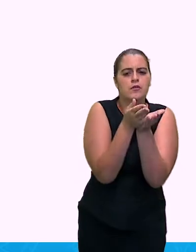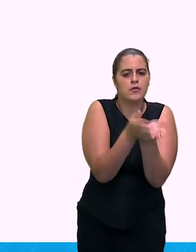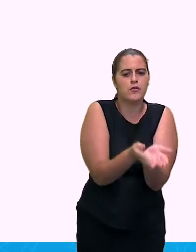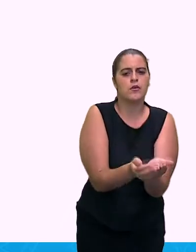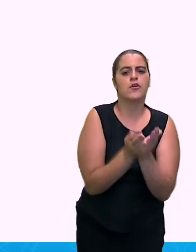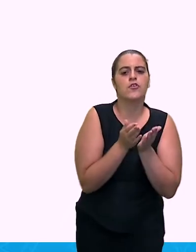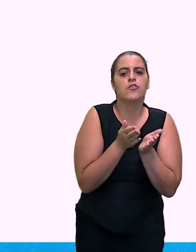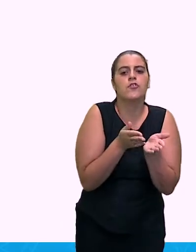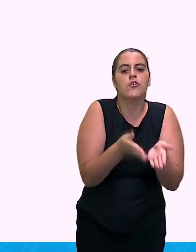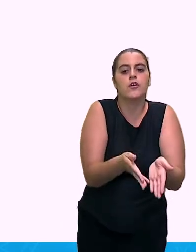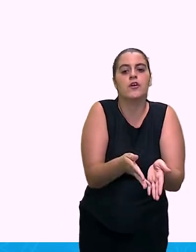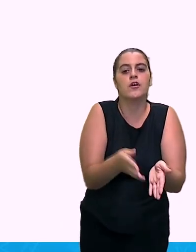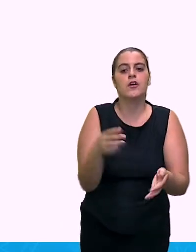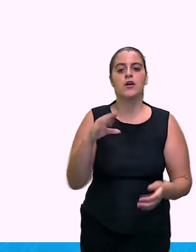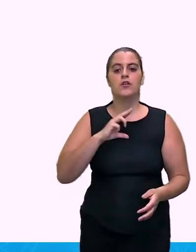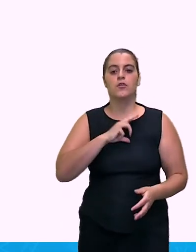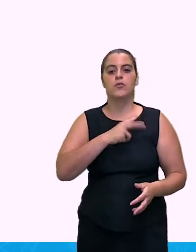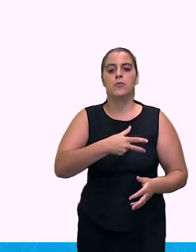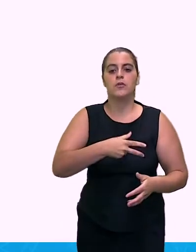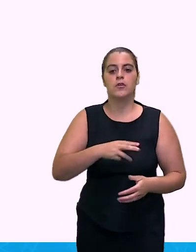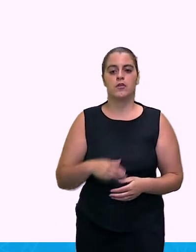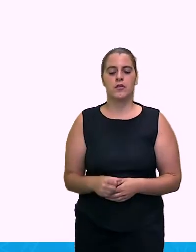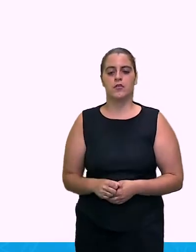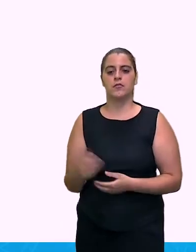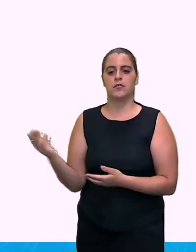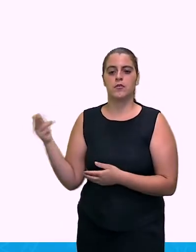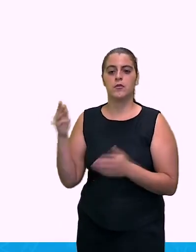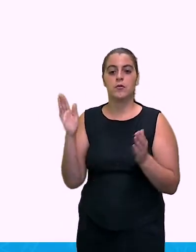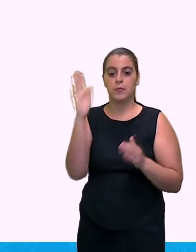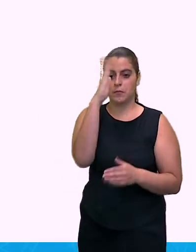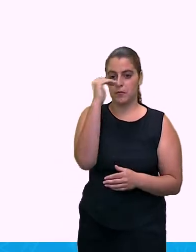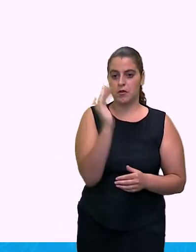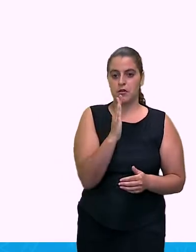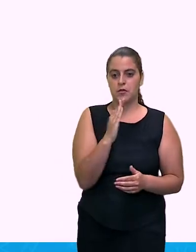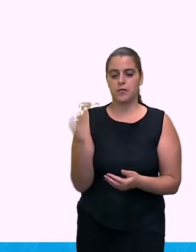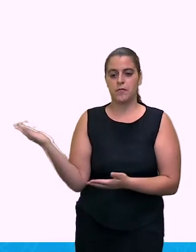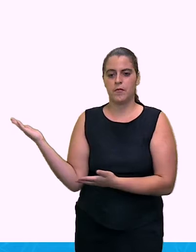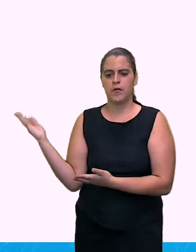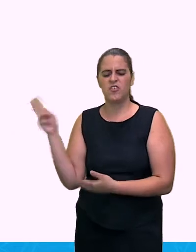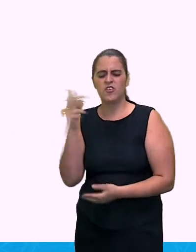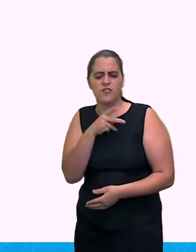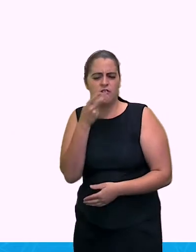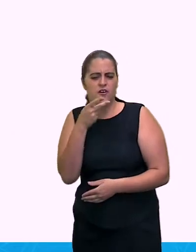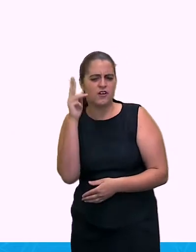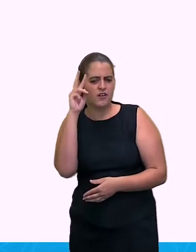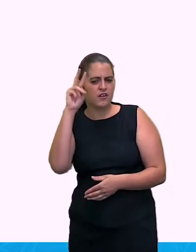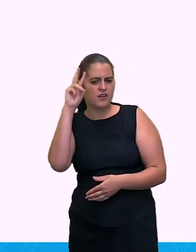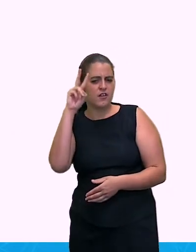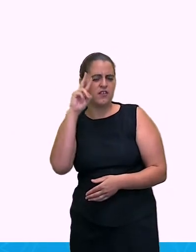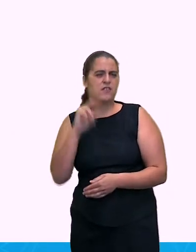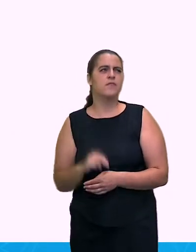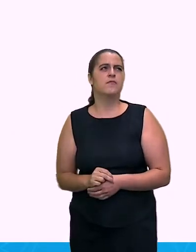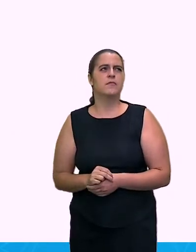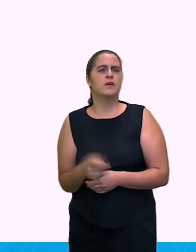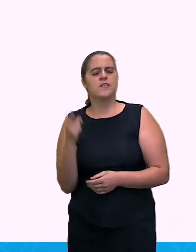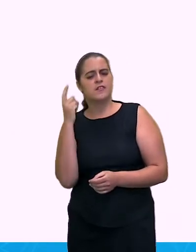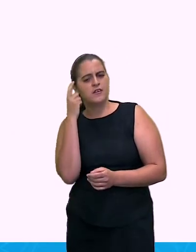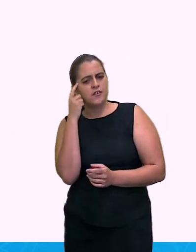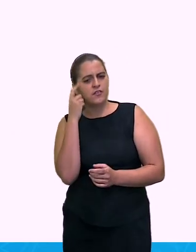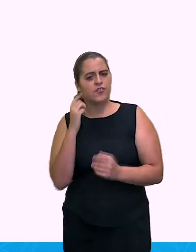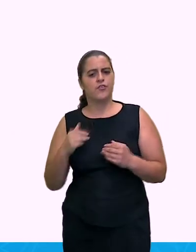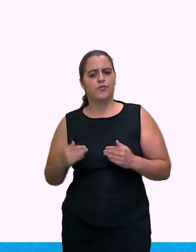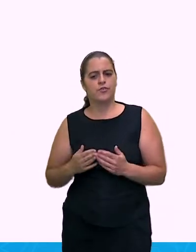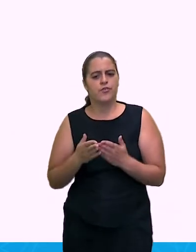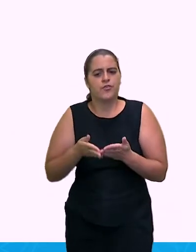retratando a chegada dos portugueses aqui. Quando a gente conta a história, né? Da impressão, assim, que chegou um